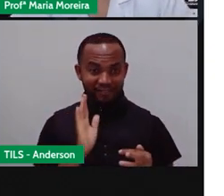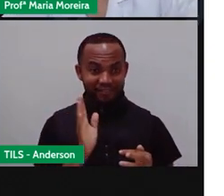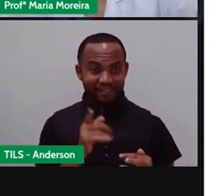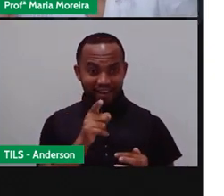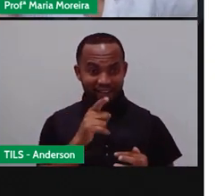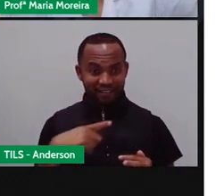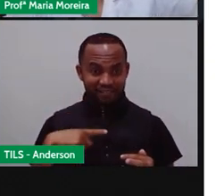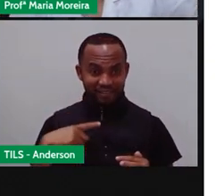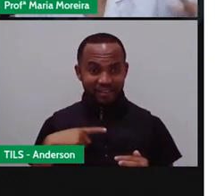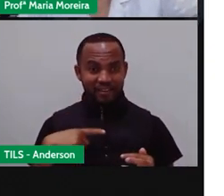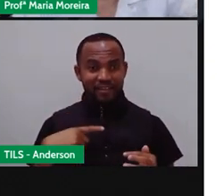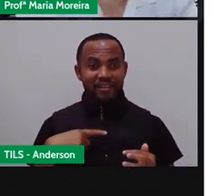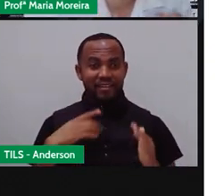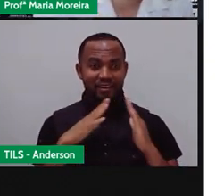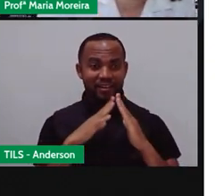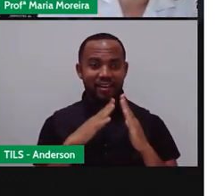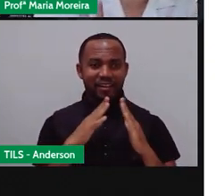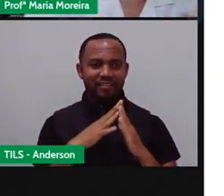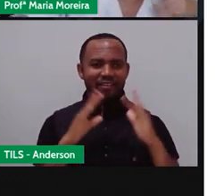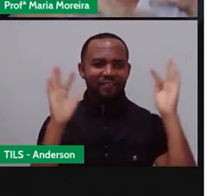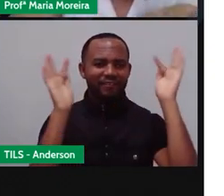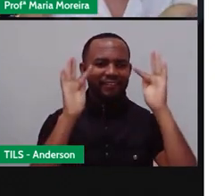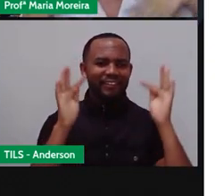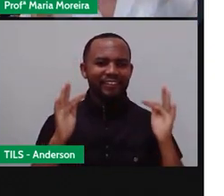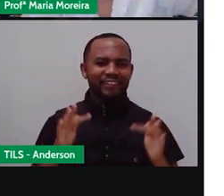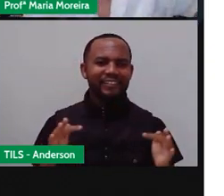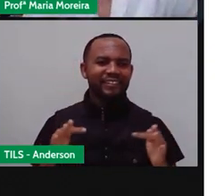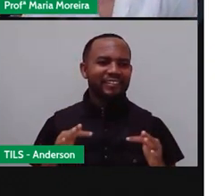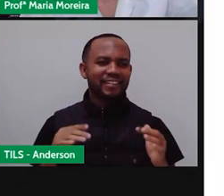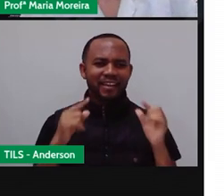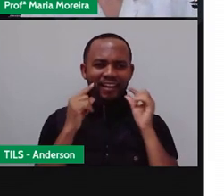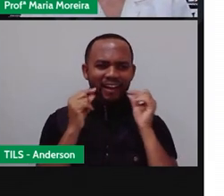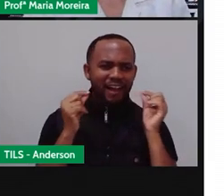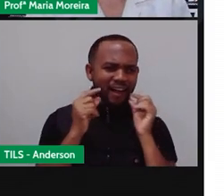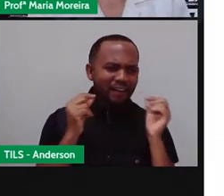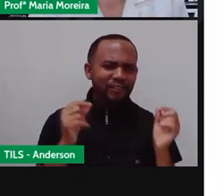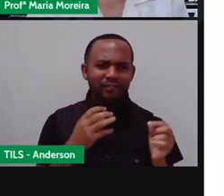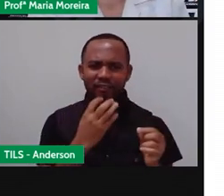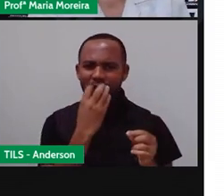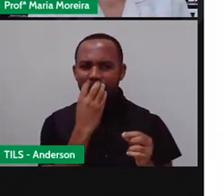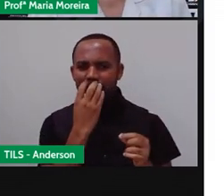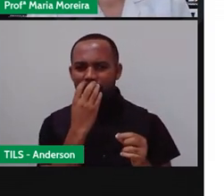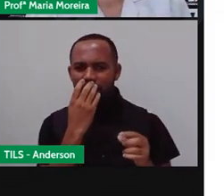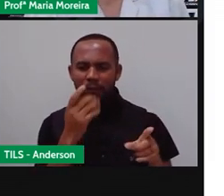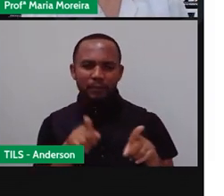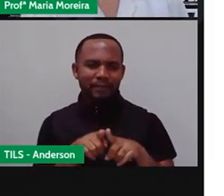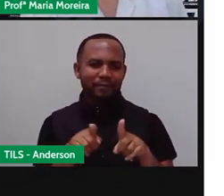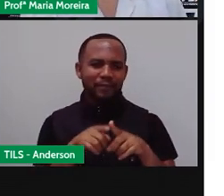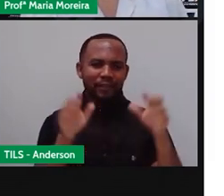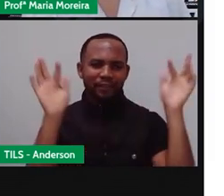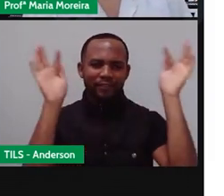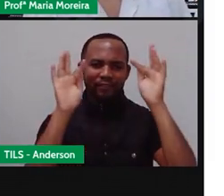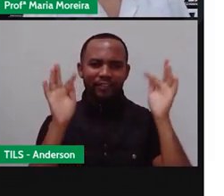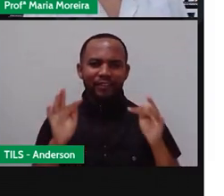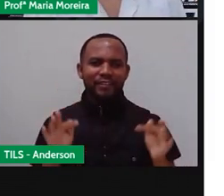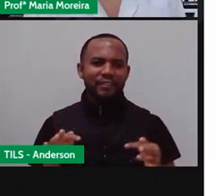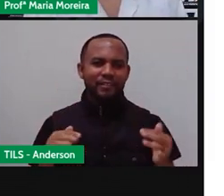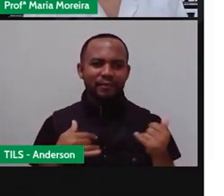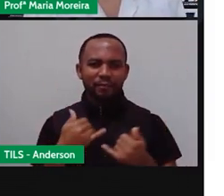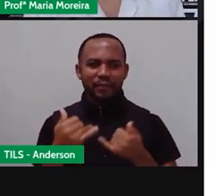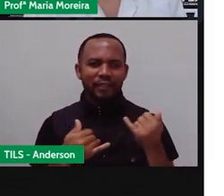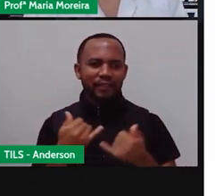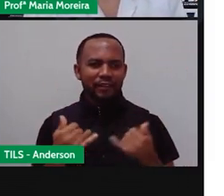Ela chega lá fazendo uma festa, o gato chega, vai passando o rabo, né, para mostrar que ele está feliz com a sua presença. Eles